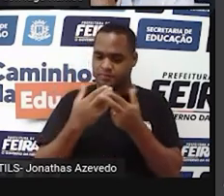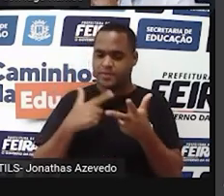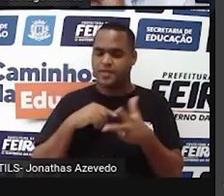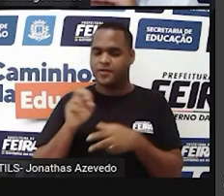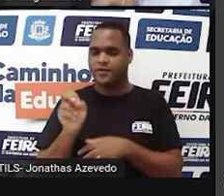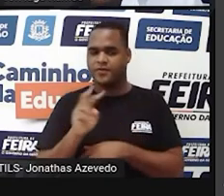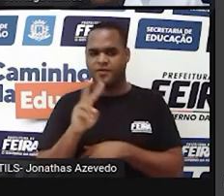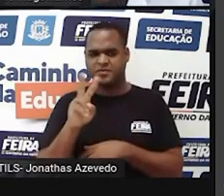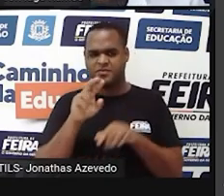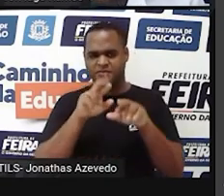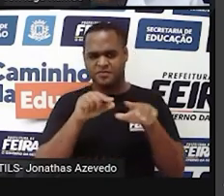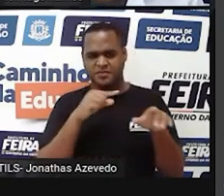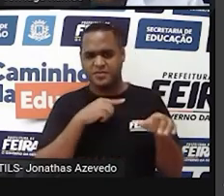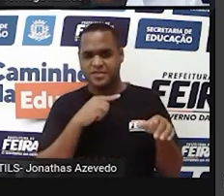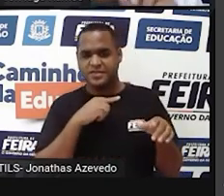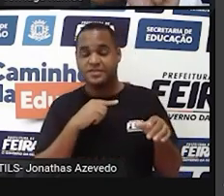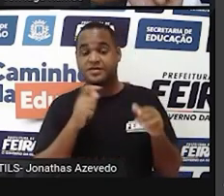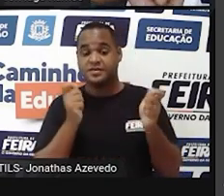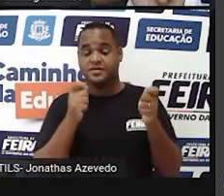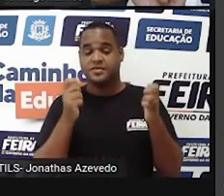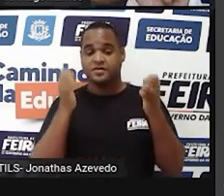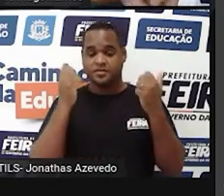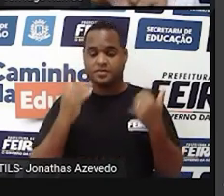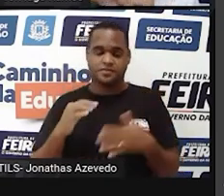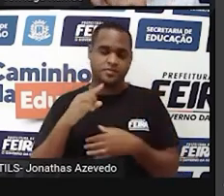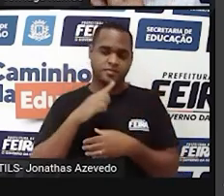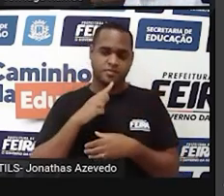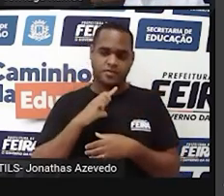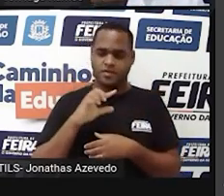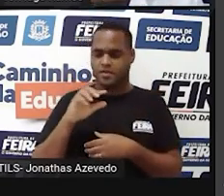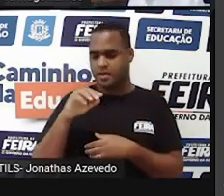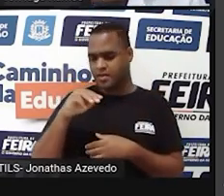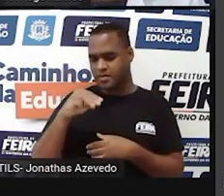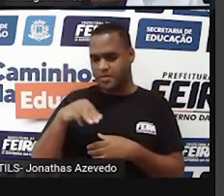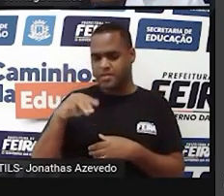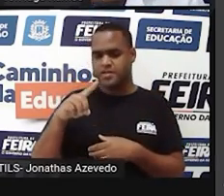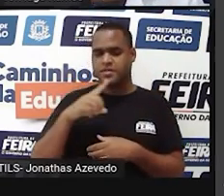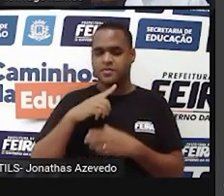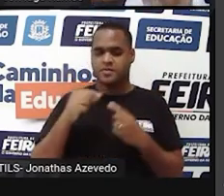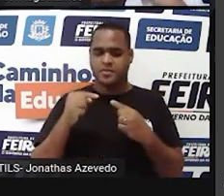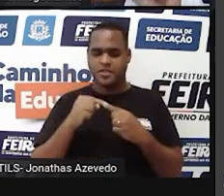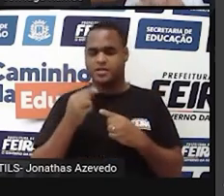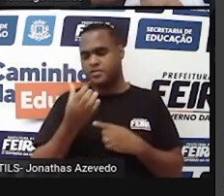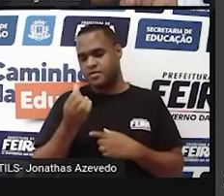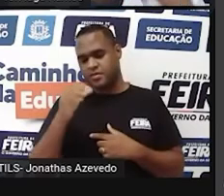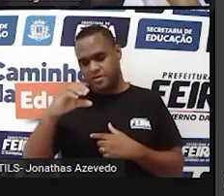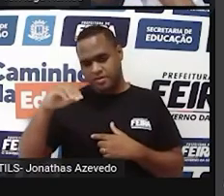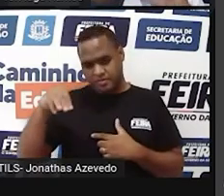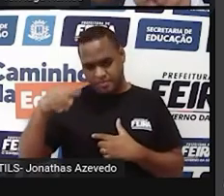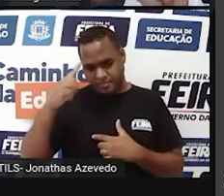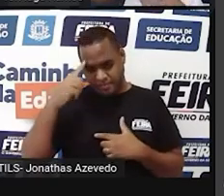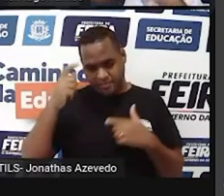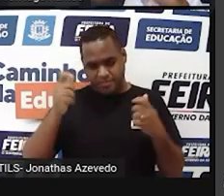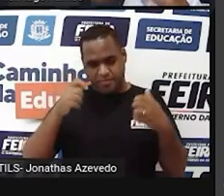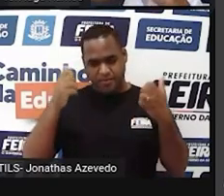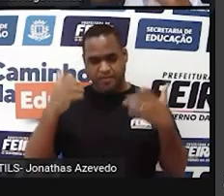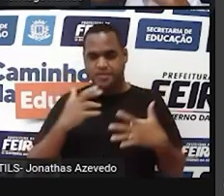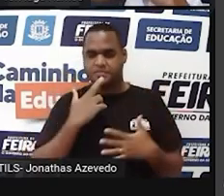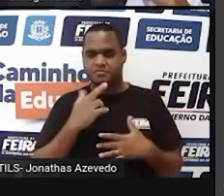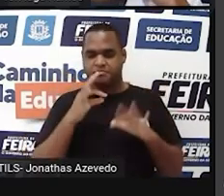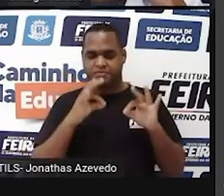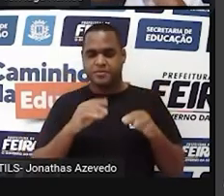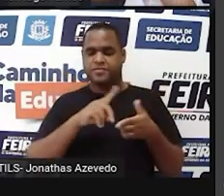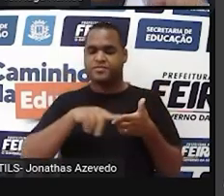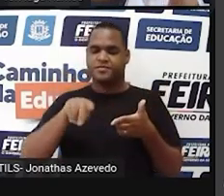valores daquelas arestas ali, daquelas medidas, é 6 centímetros. E é por isso que a resposta correta